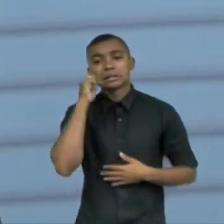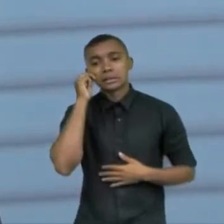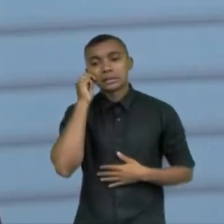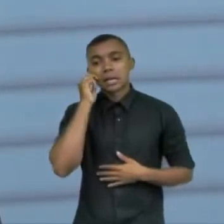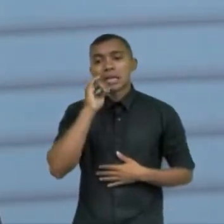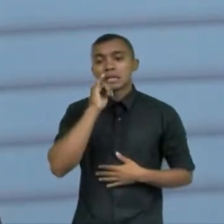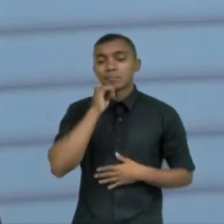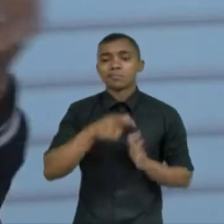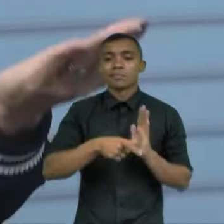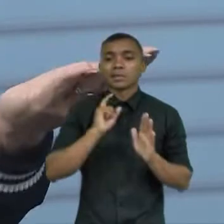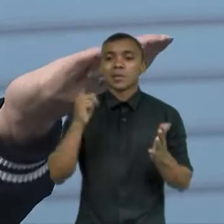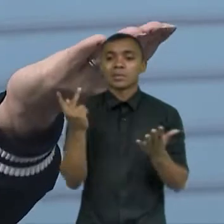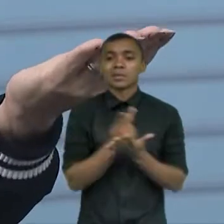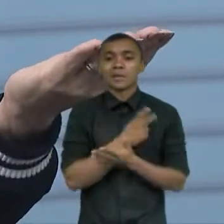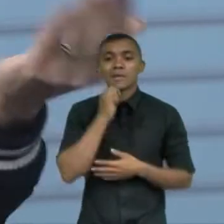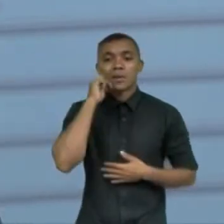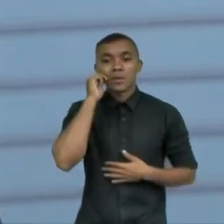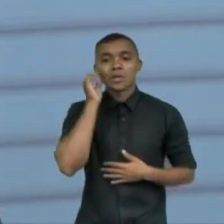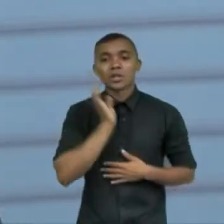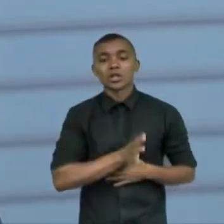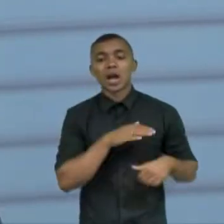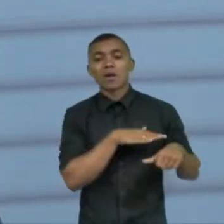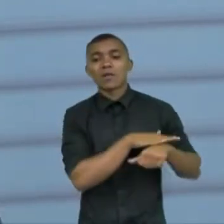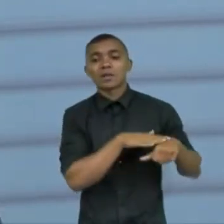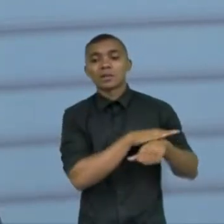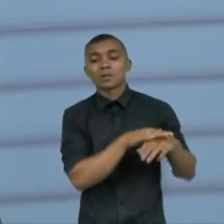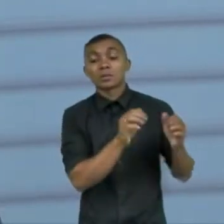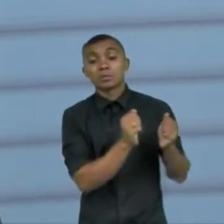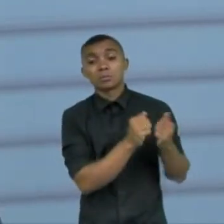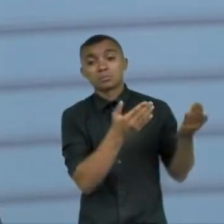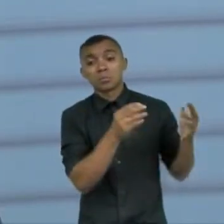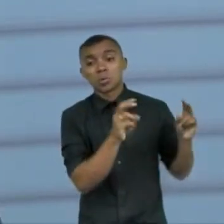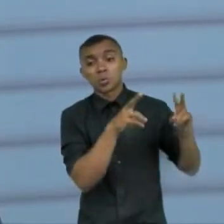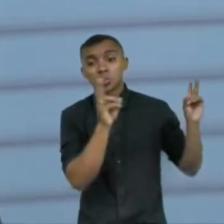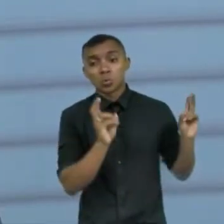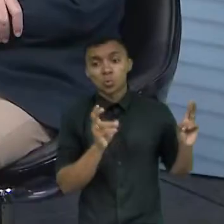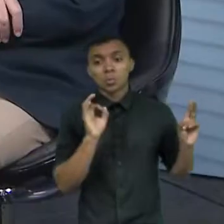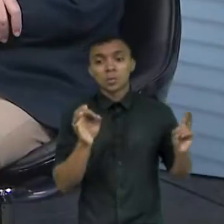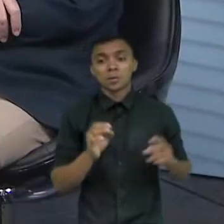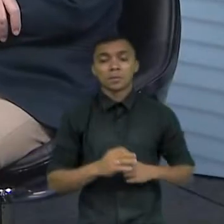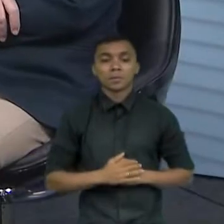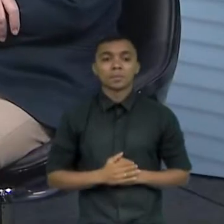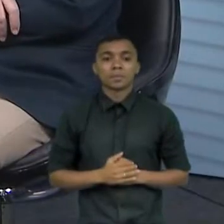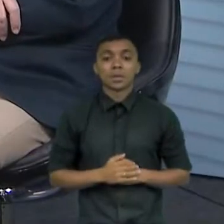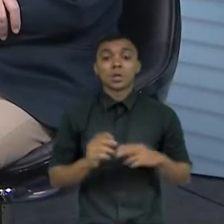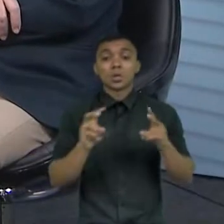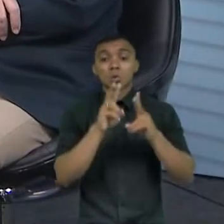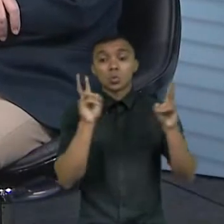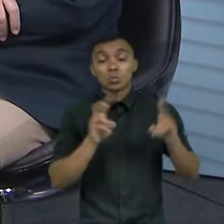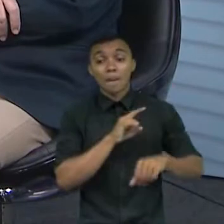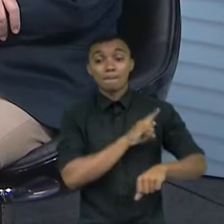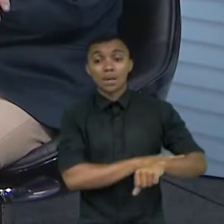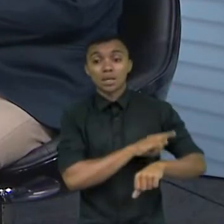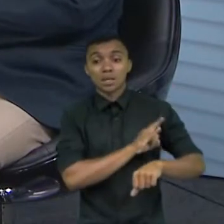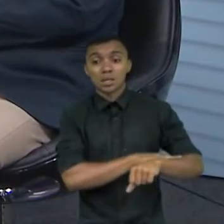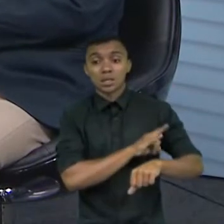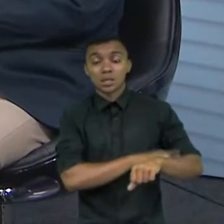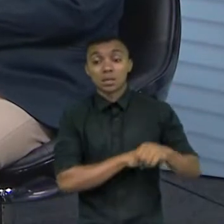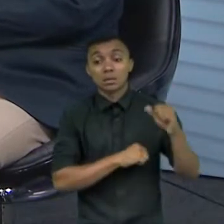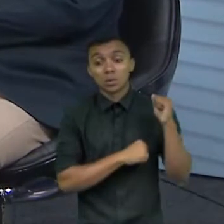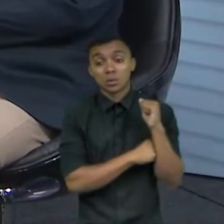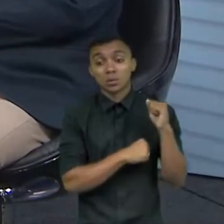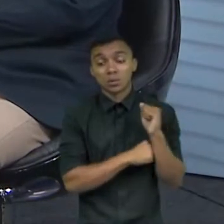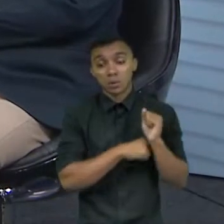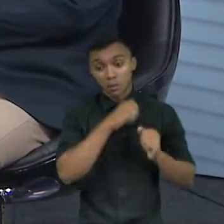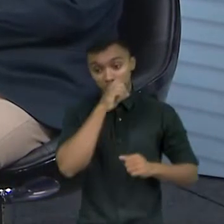passei por uma cheguei a conversar com você sobre isso a história do banheiro do shopping isso exatamente então ela pode contar